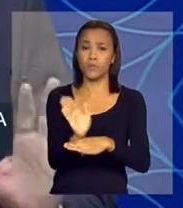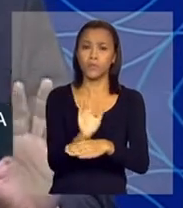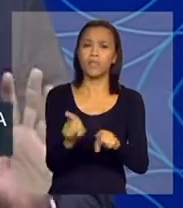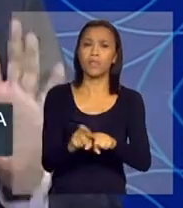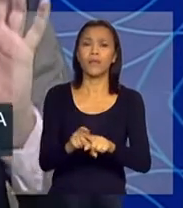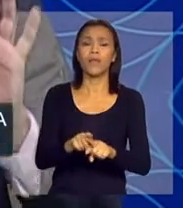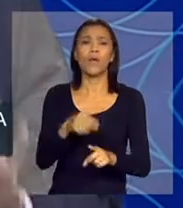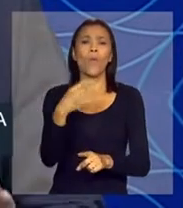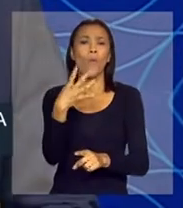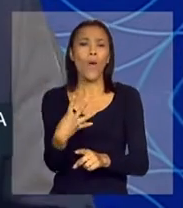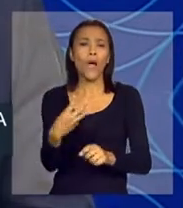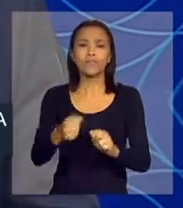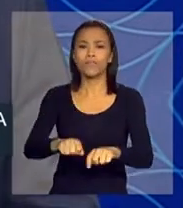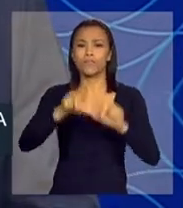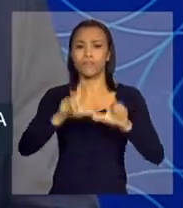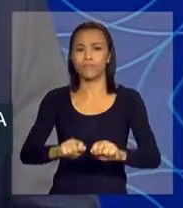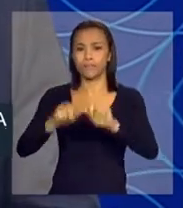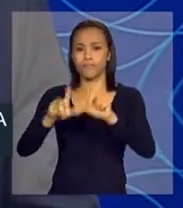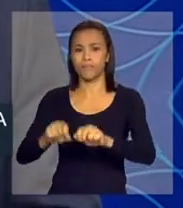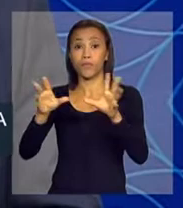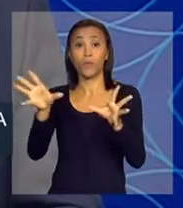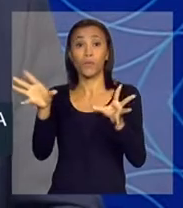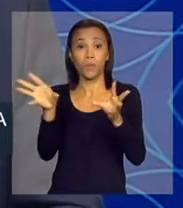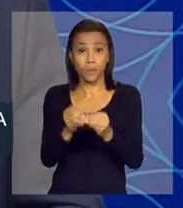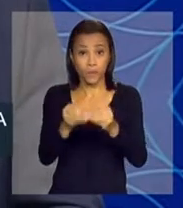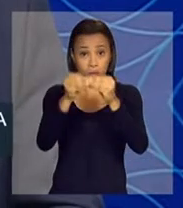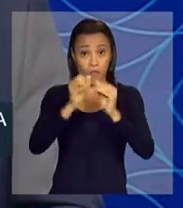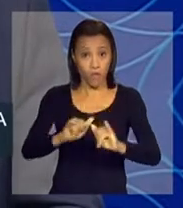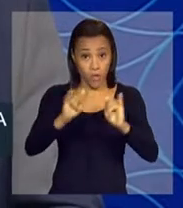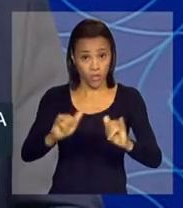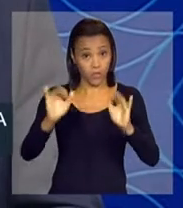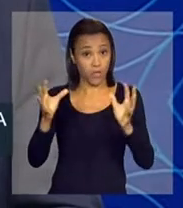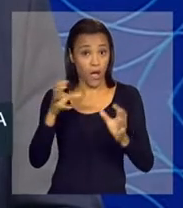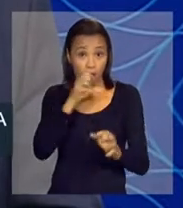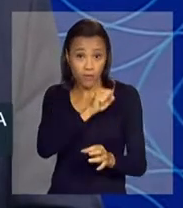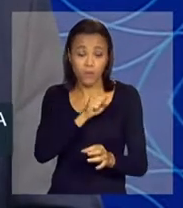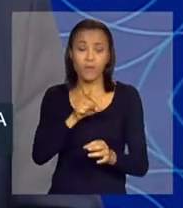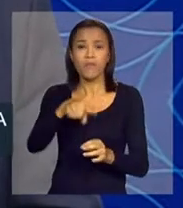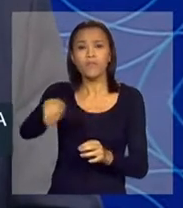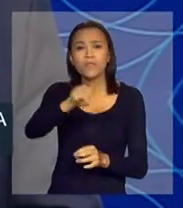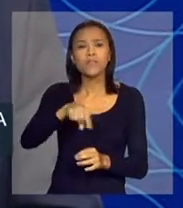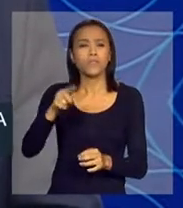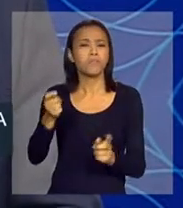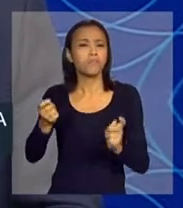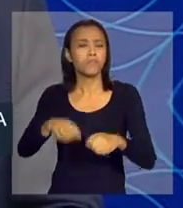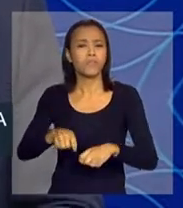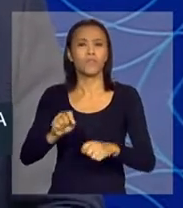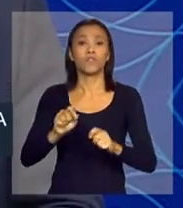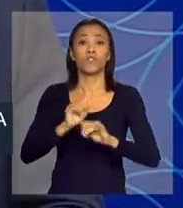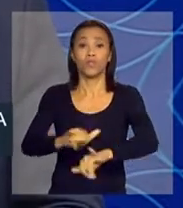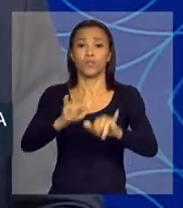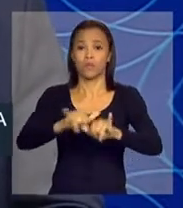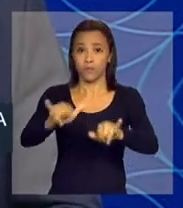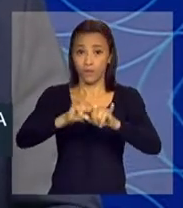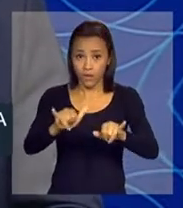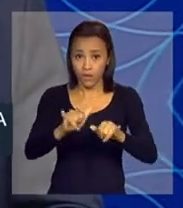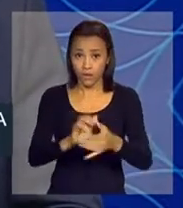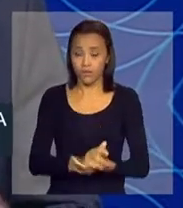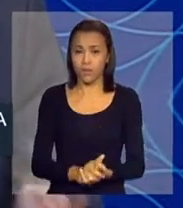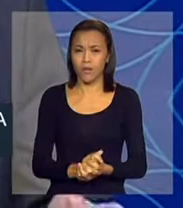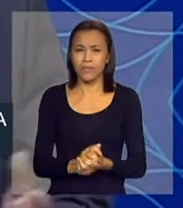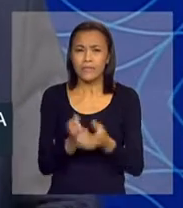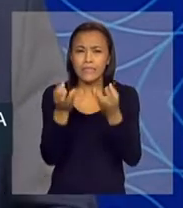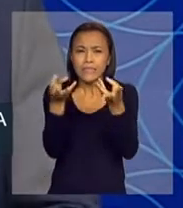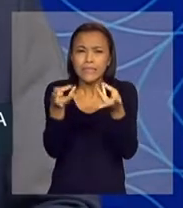quatro lâminas com informações sucintas para que possamos ter uma divulgação o mais